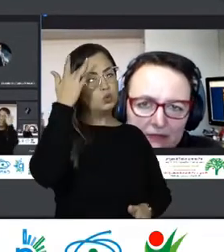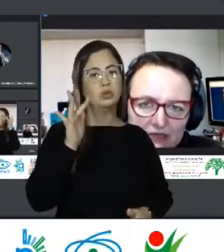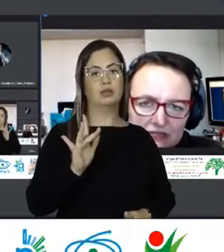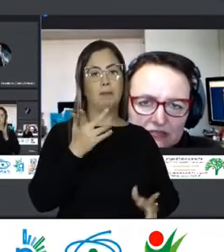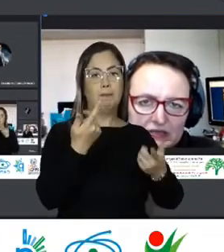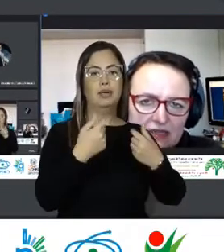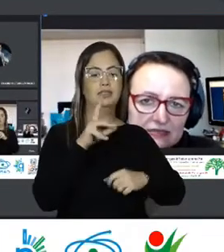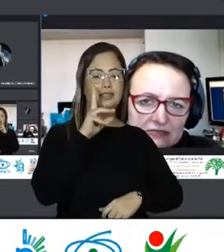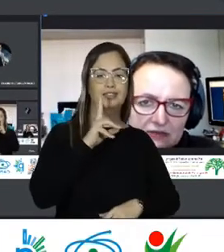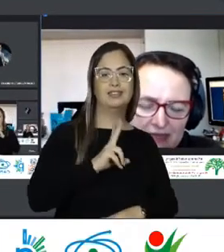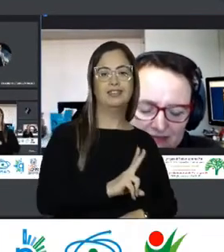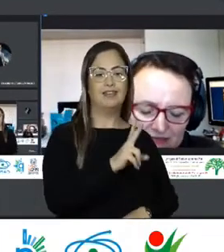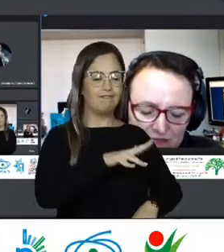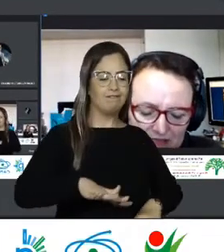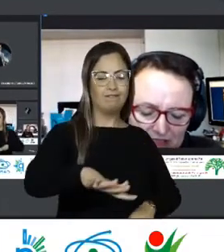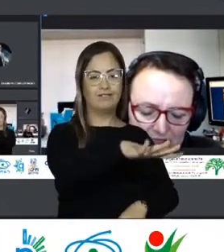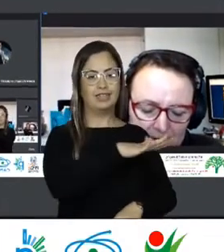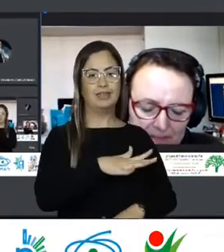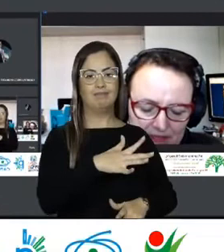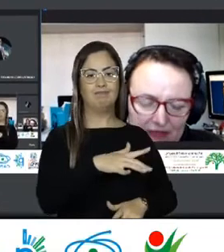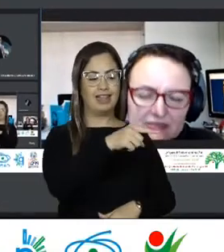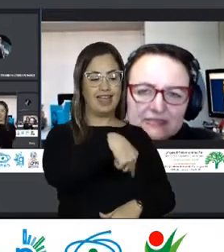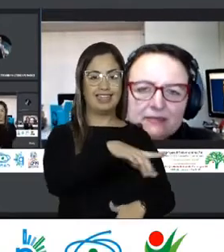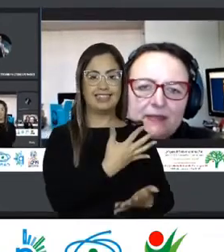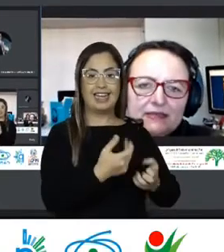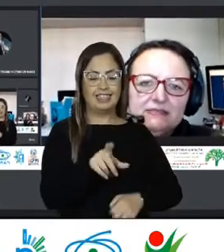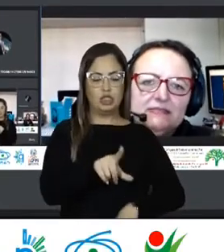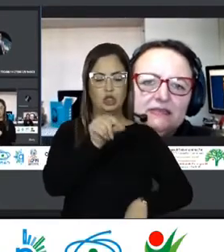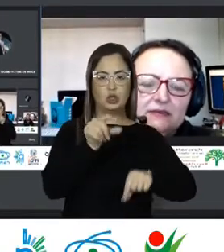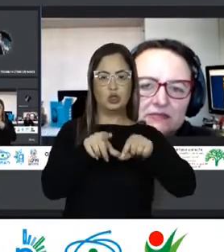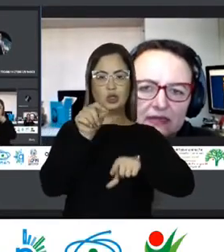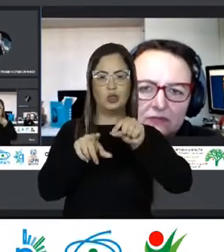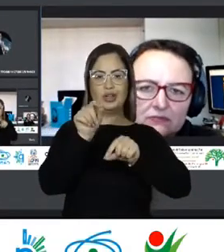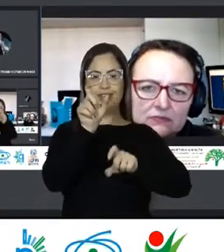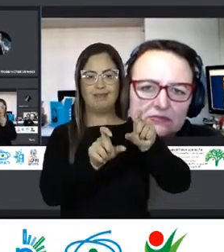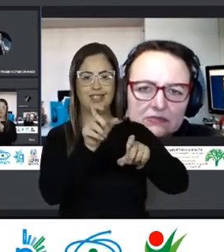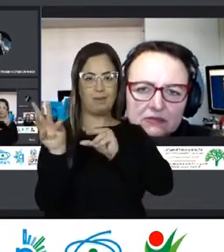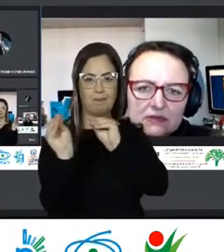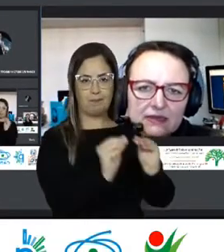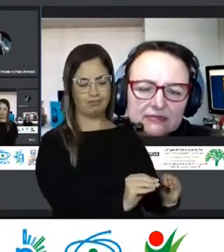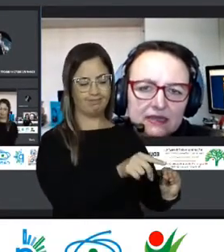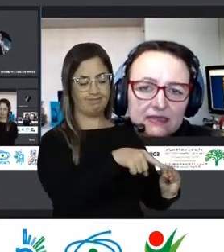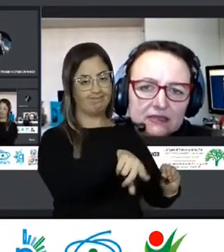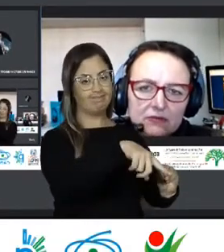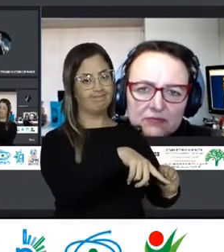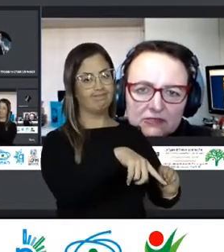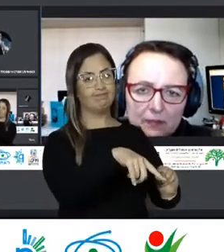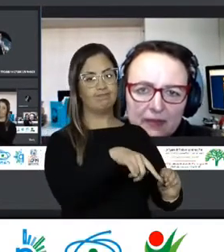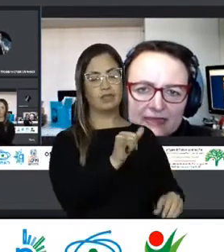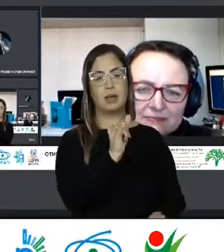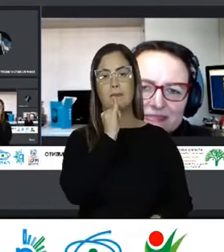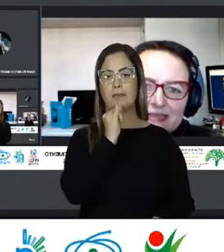Ou qualquer migrante Ele quer selecionar Às vezes o migrante Então existem países Que não estão Nas grandes